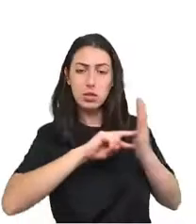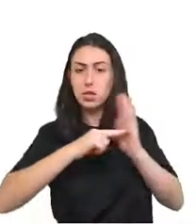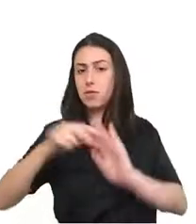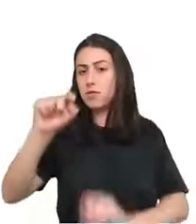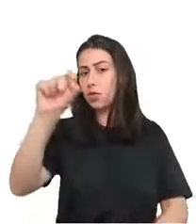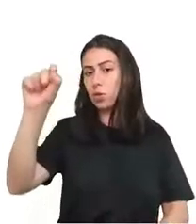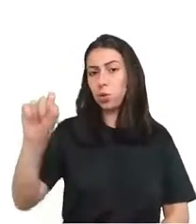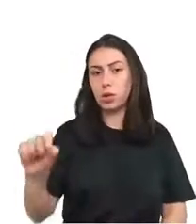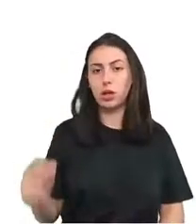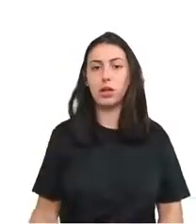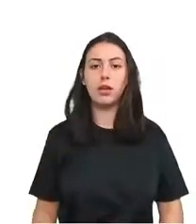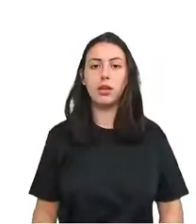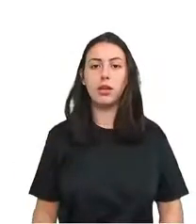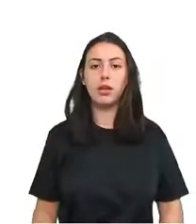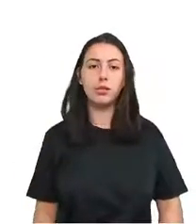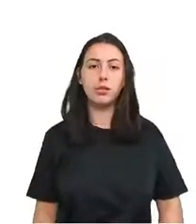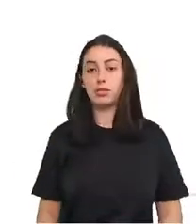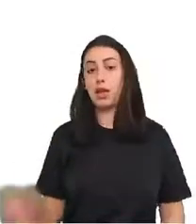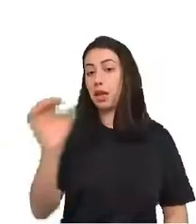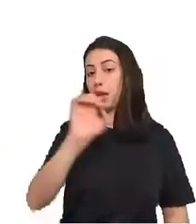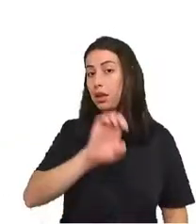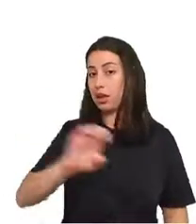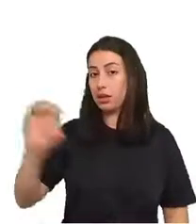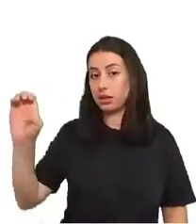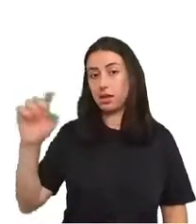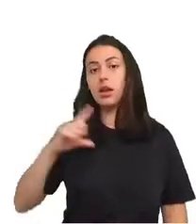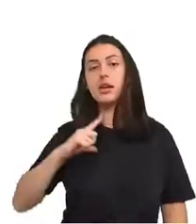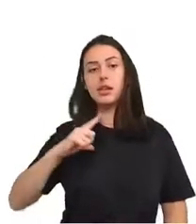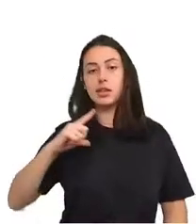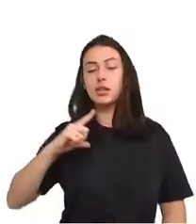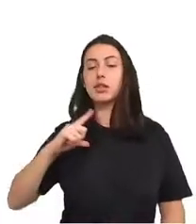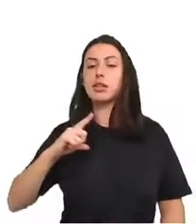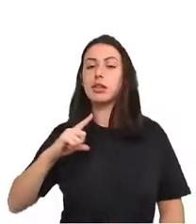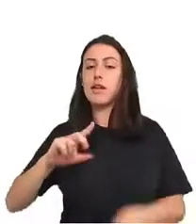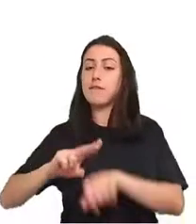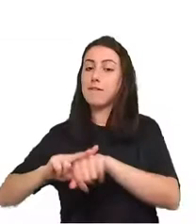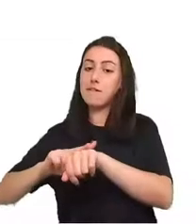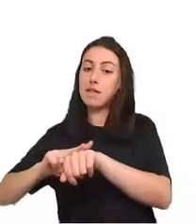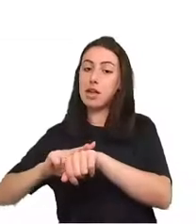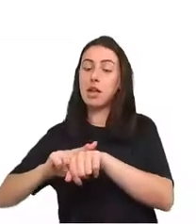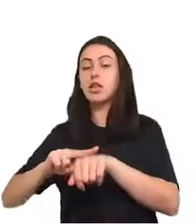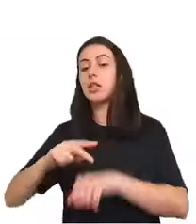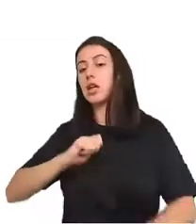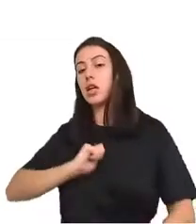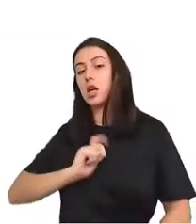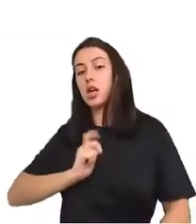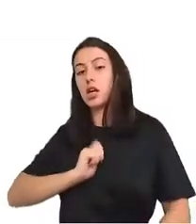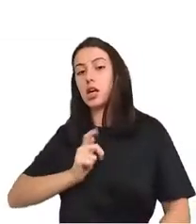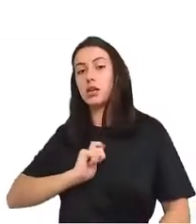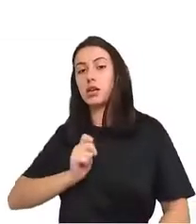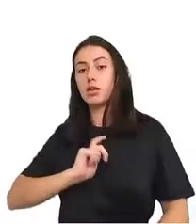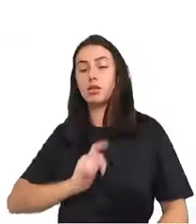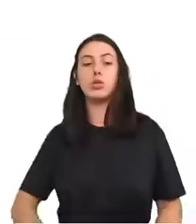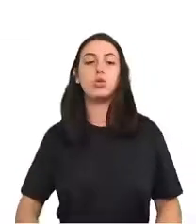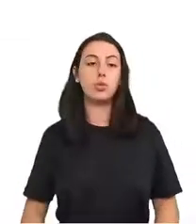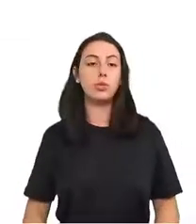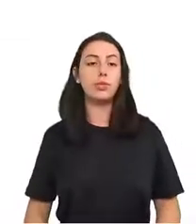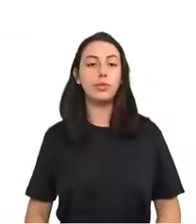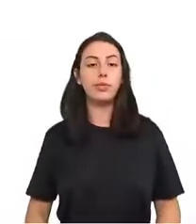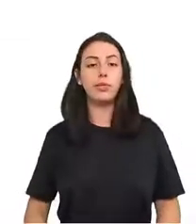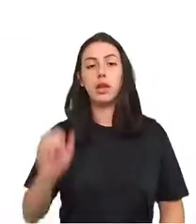Aqui, à esquerda, vemos pontos verdes e azuis. O modelo de machine learning seria algo parecido com a linha preta.